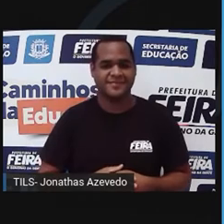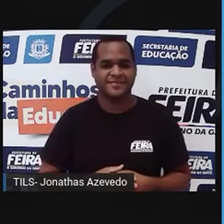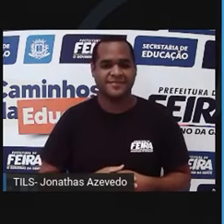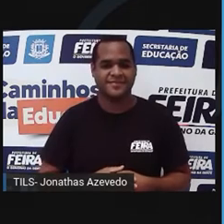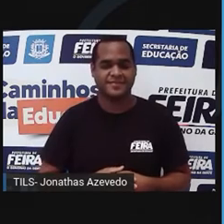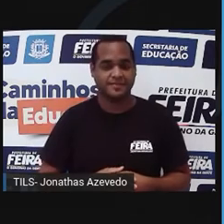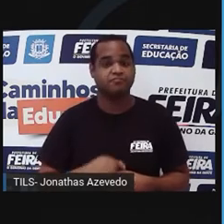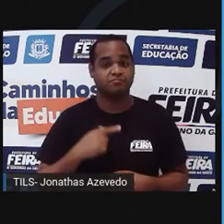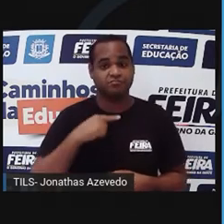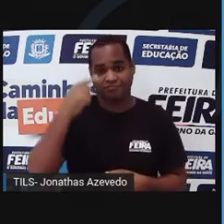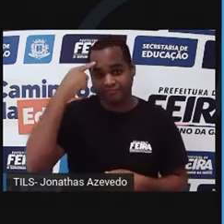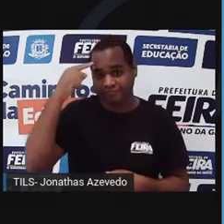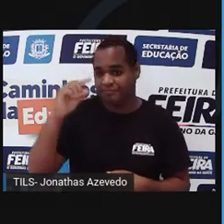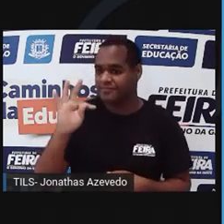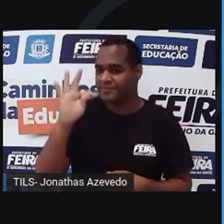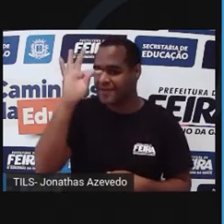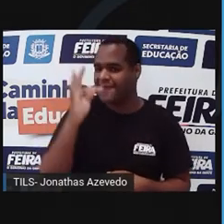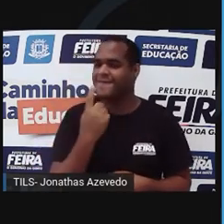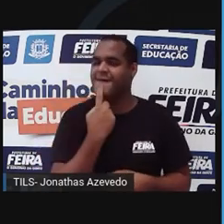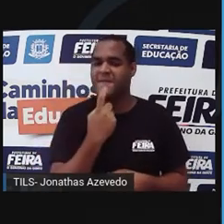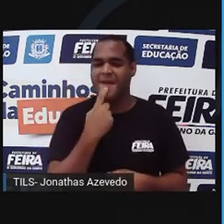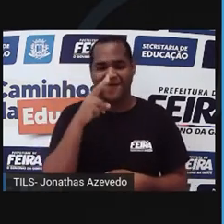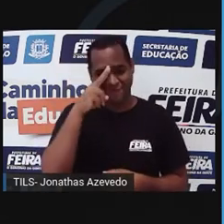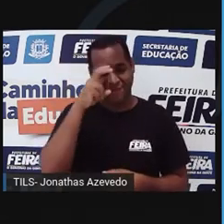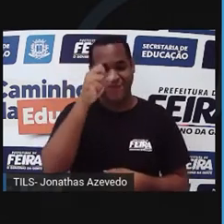E são animais de sangue quente.